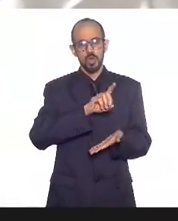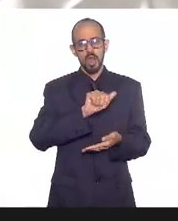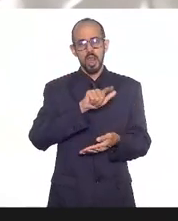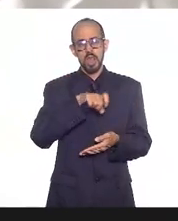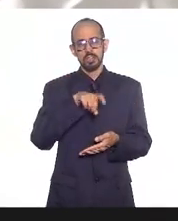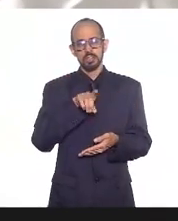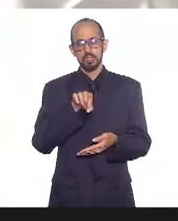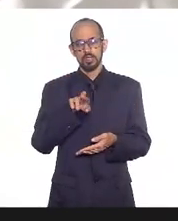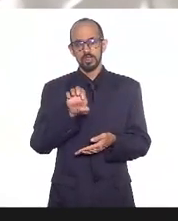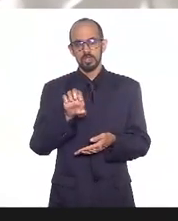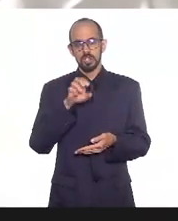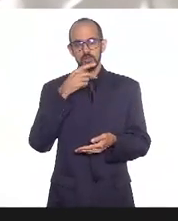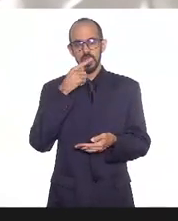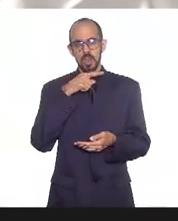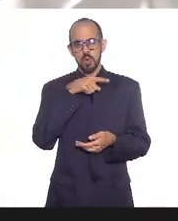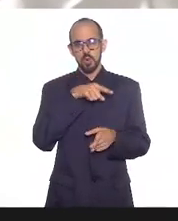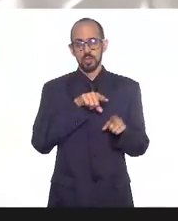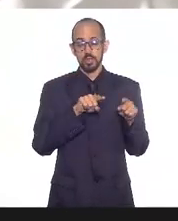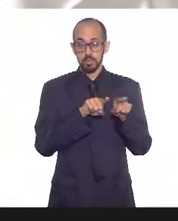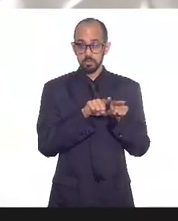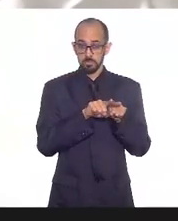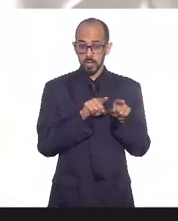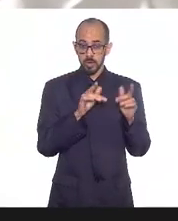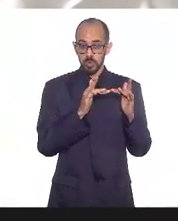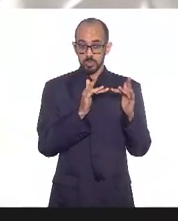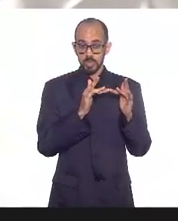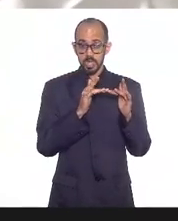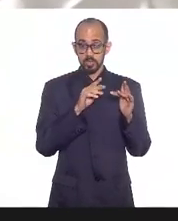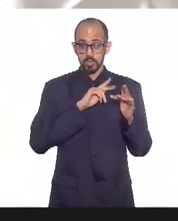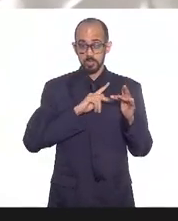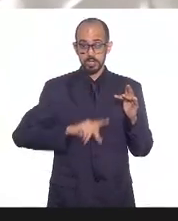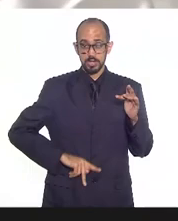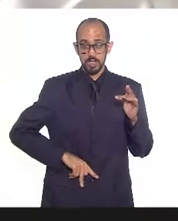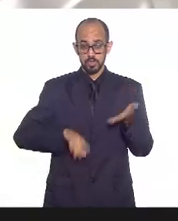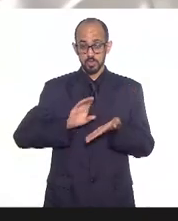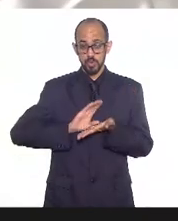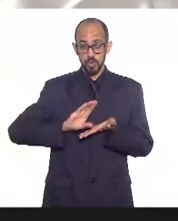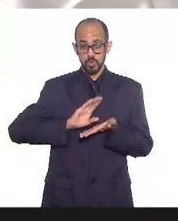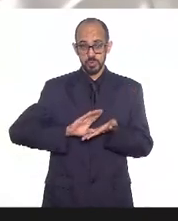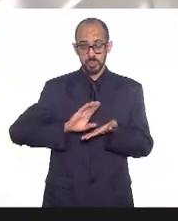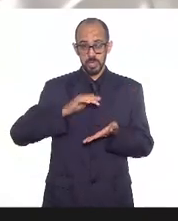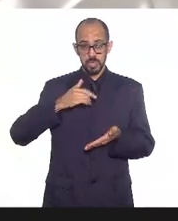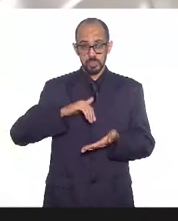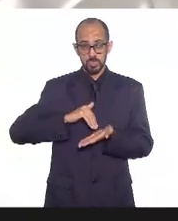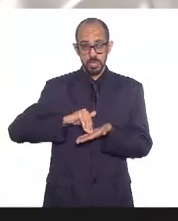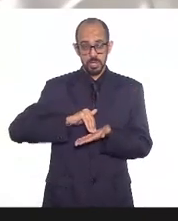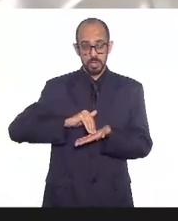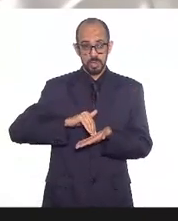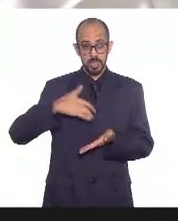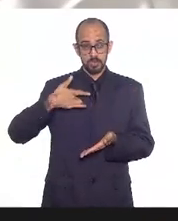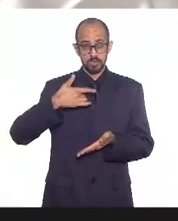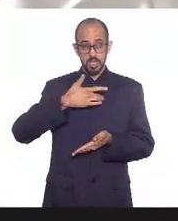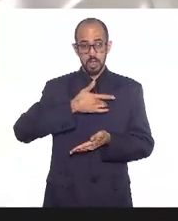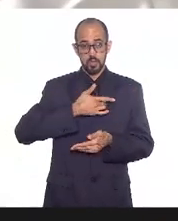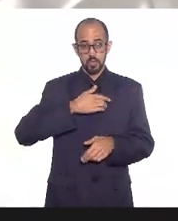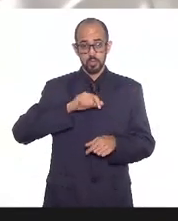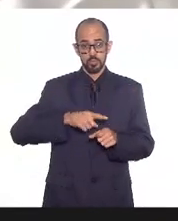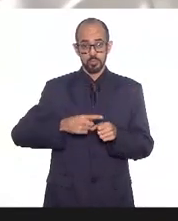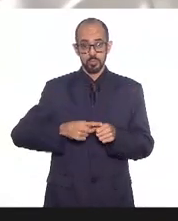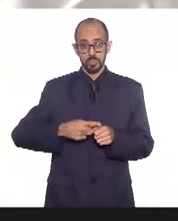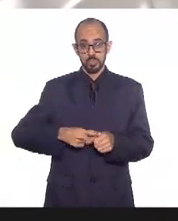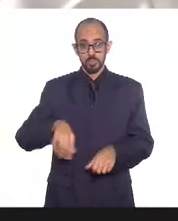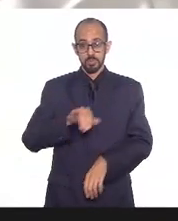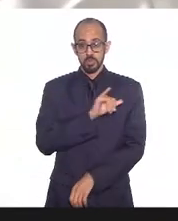um contato nosso também com o presidente do Conselho de Secretários de Saúde dos Municípios do Estado do Rio de